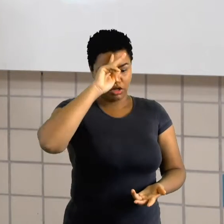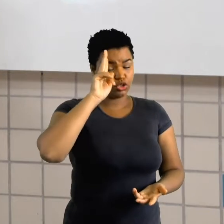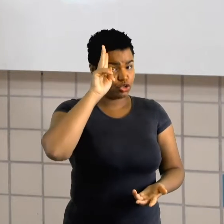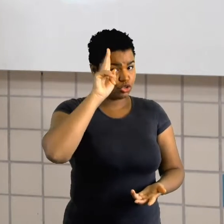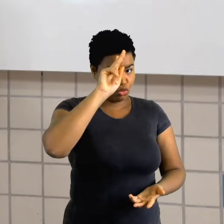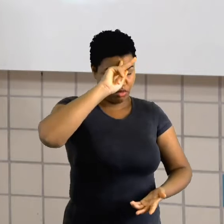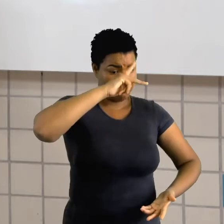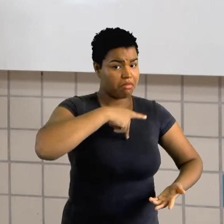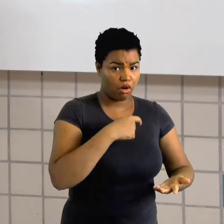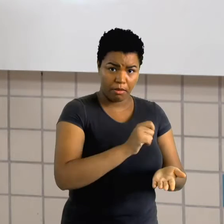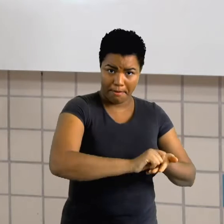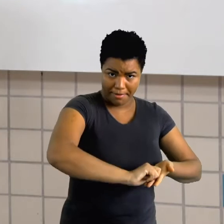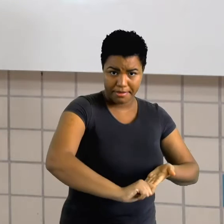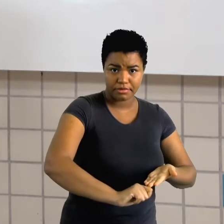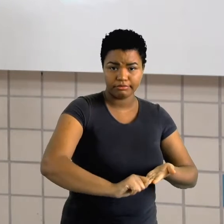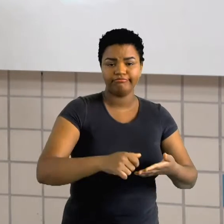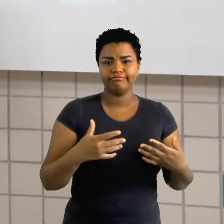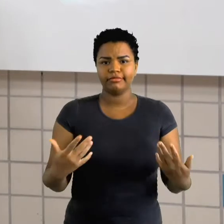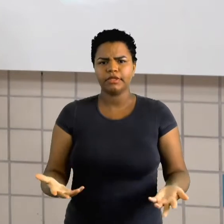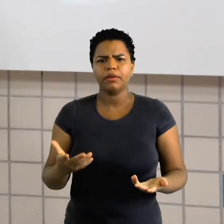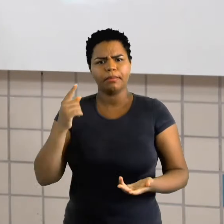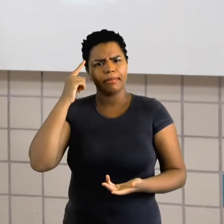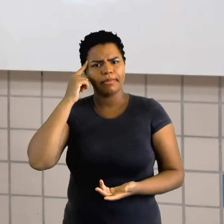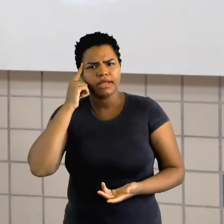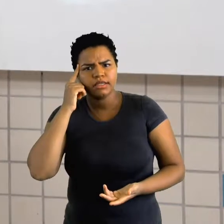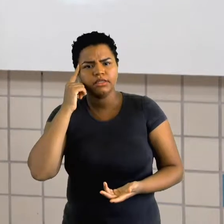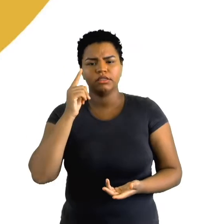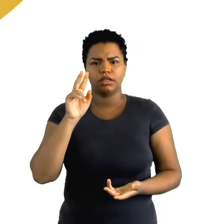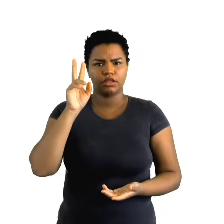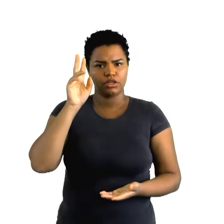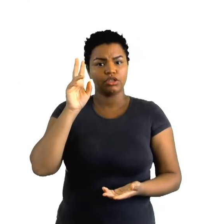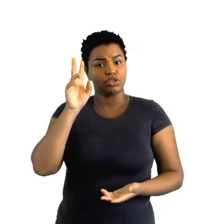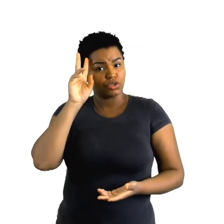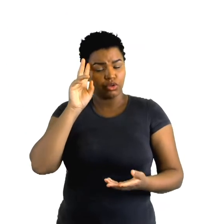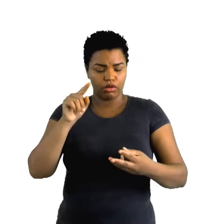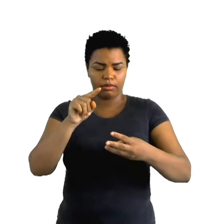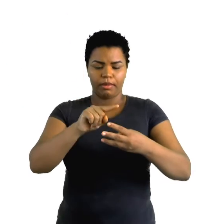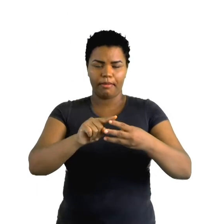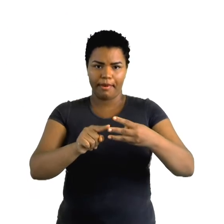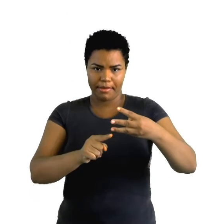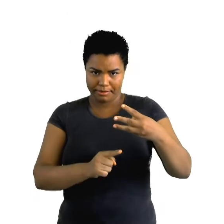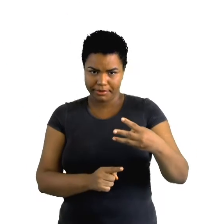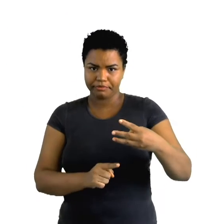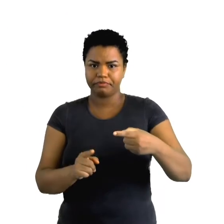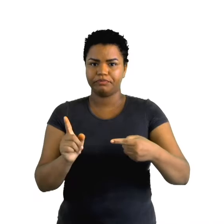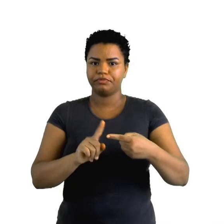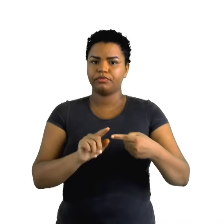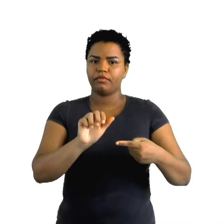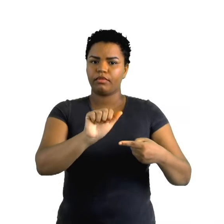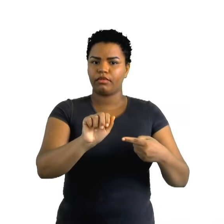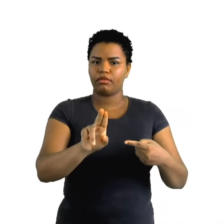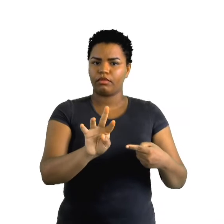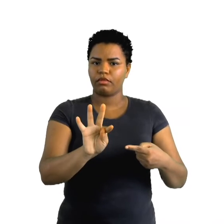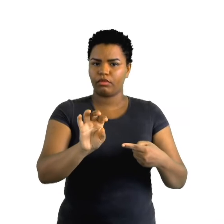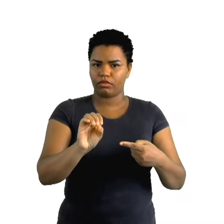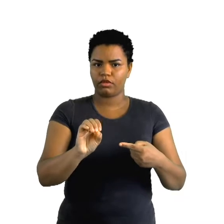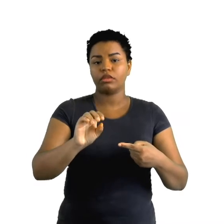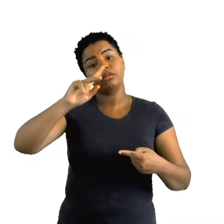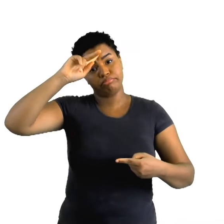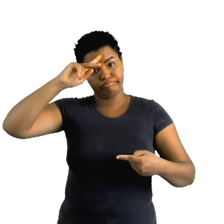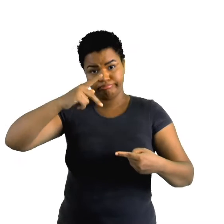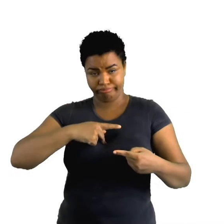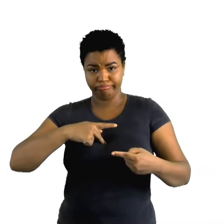autobiografia. Vou separá-la em três pedaços. Auto significa de si mesmo.